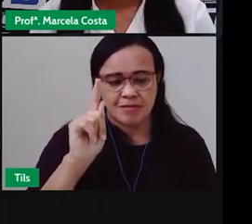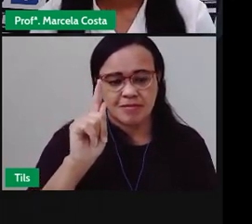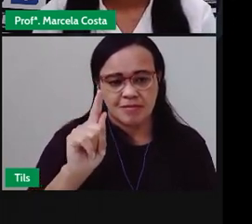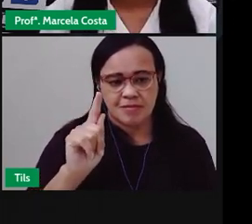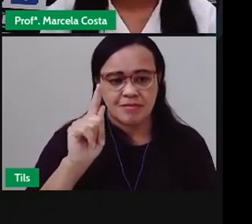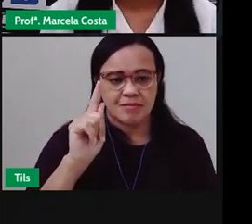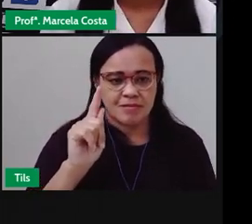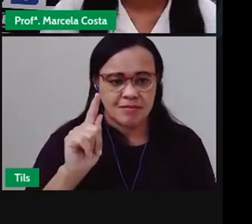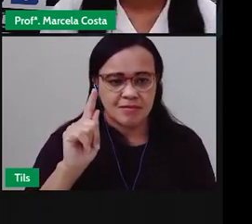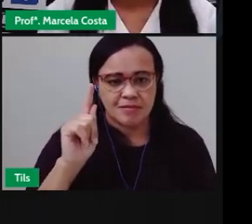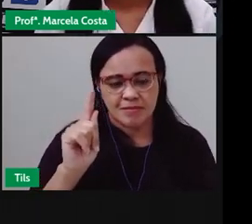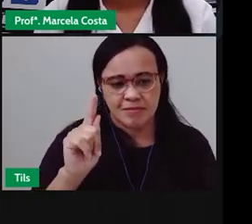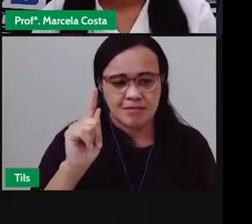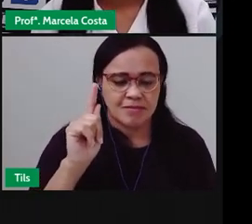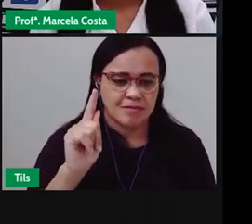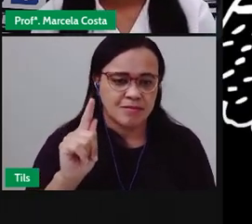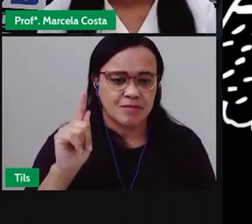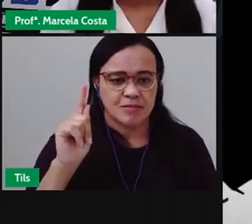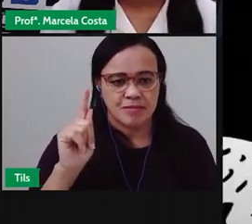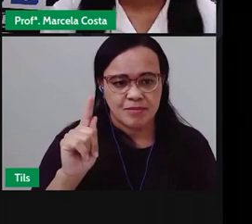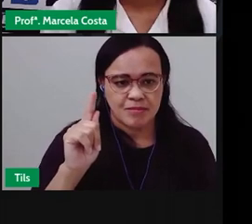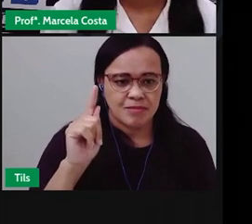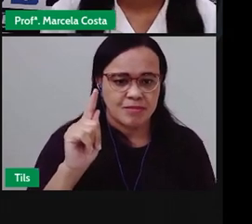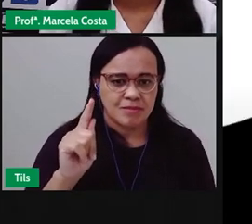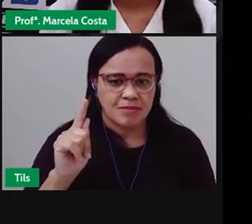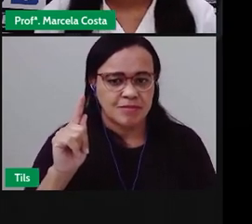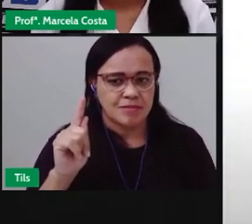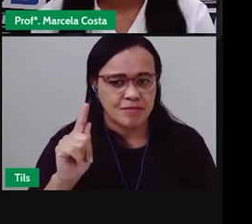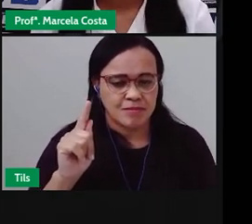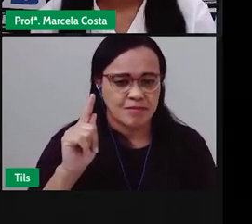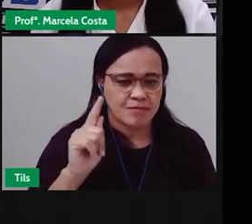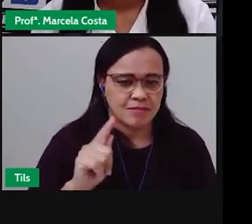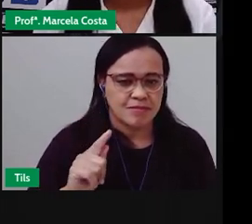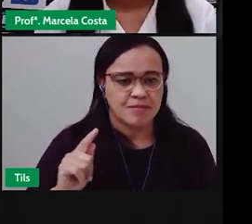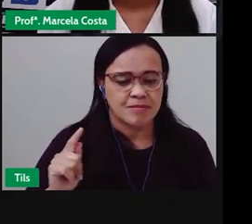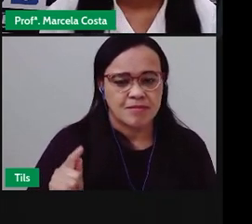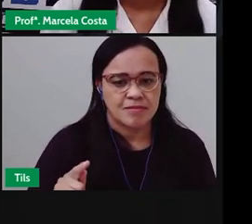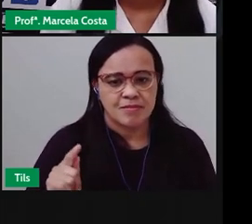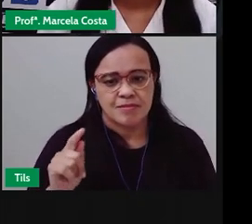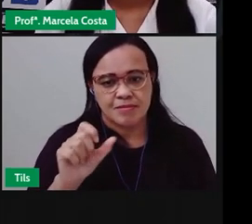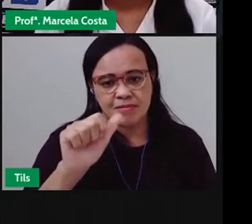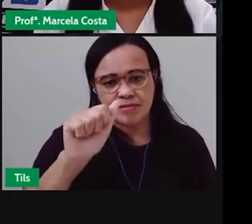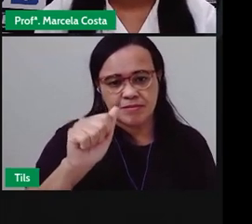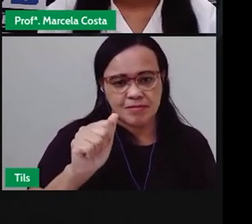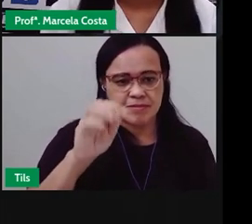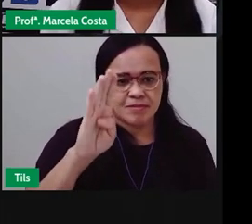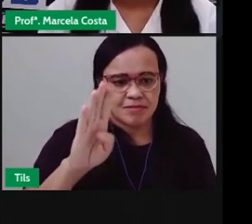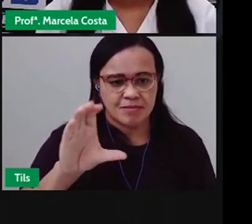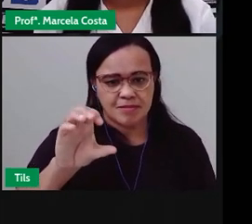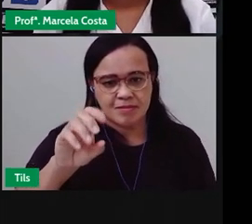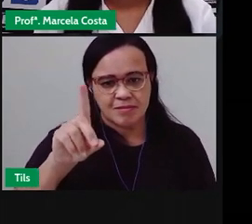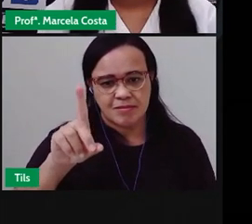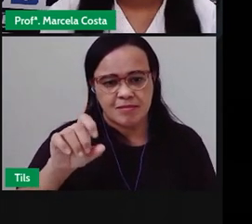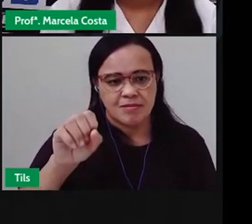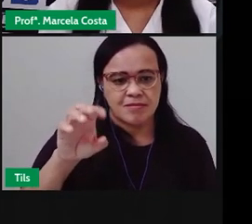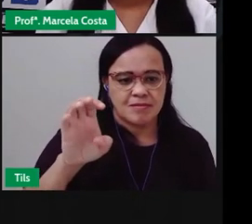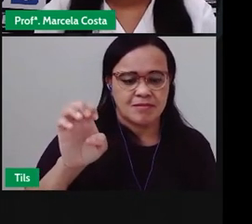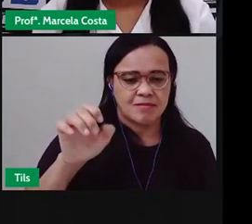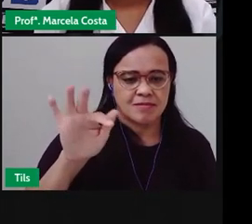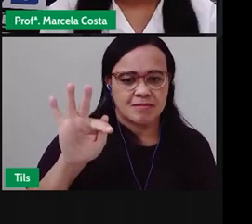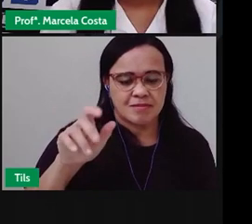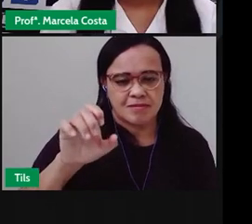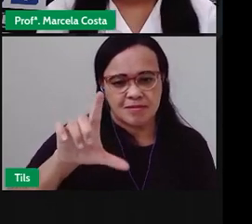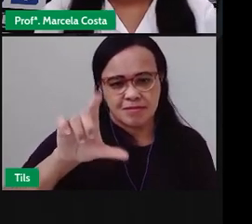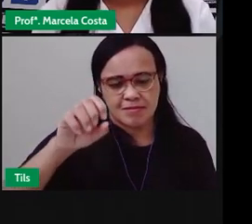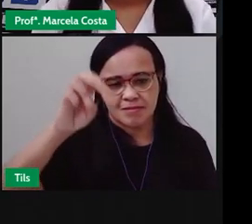Na escola é engraçado, vir-se tanto o E, A, B, C, D, Fê, G, Lê,